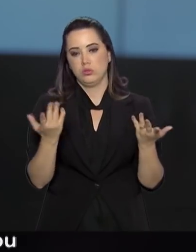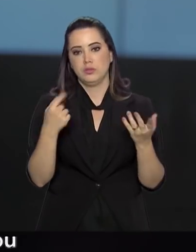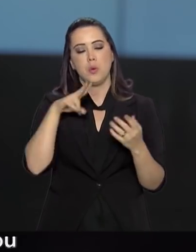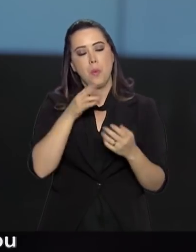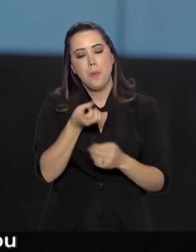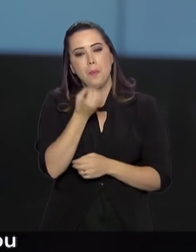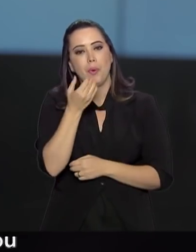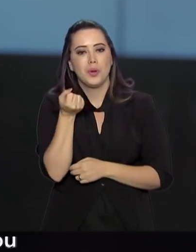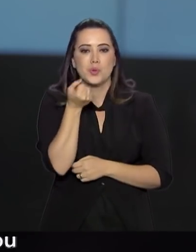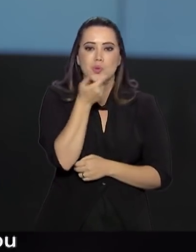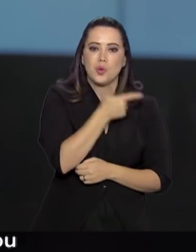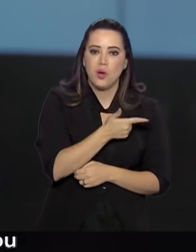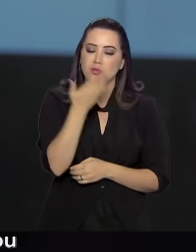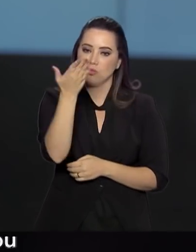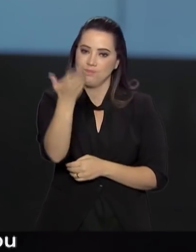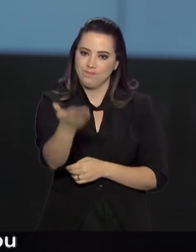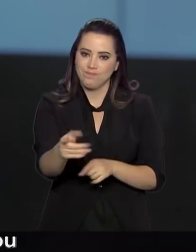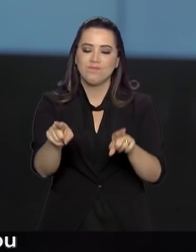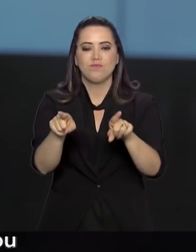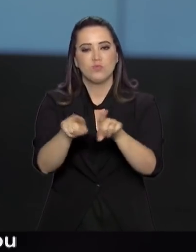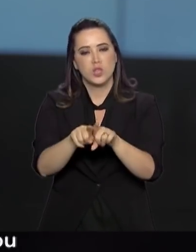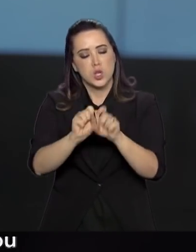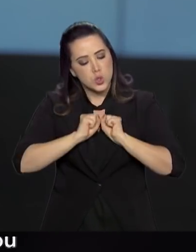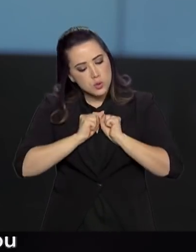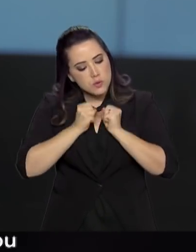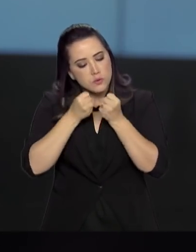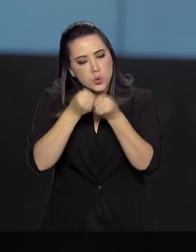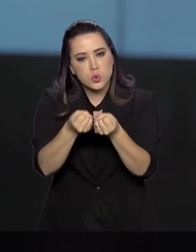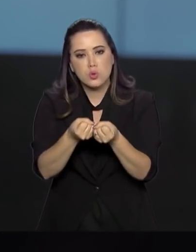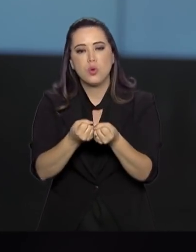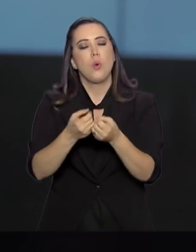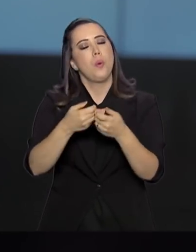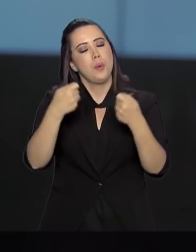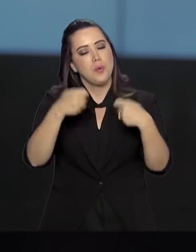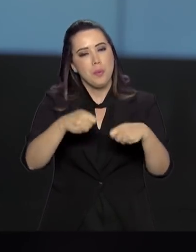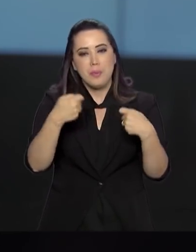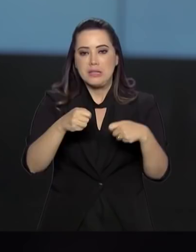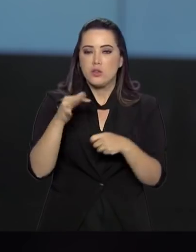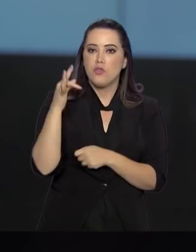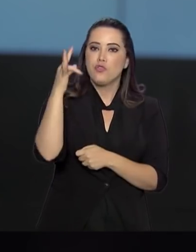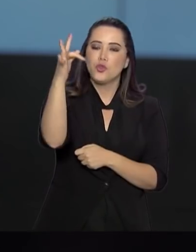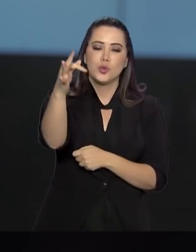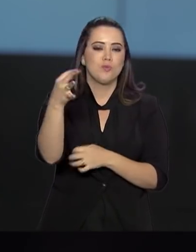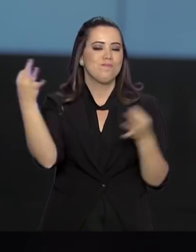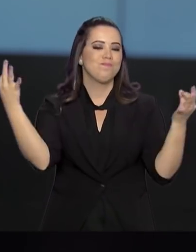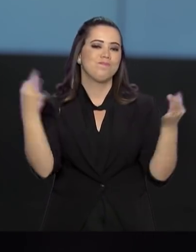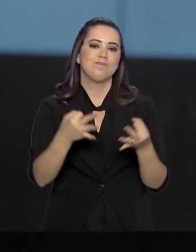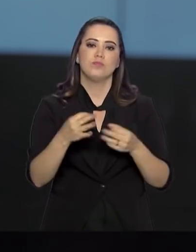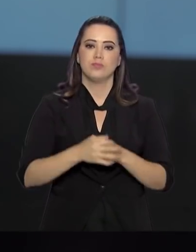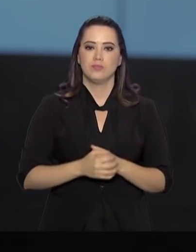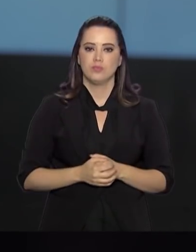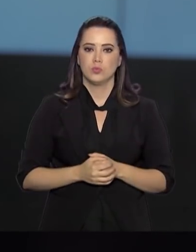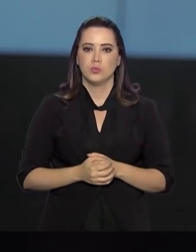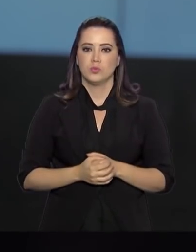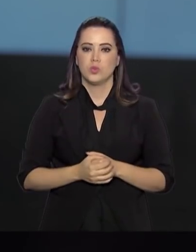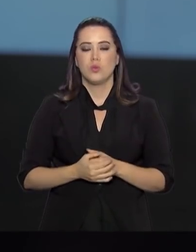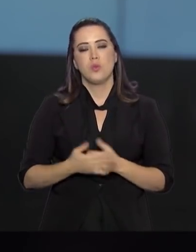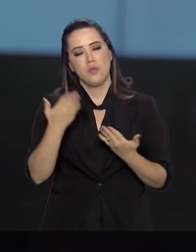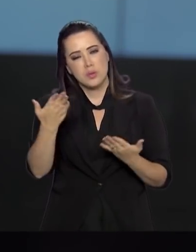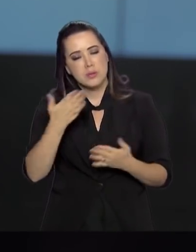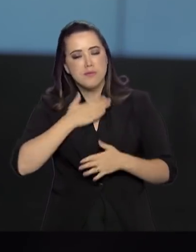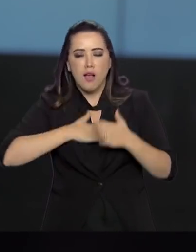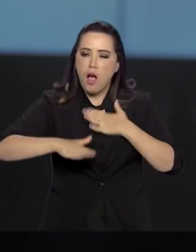desejo boa sorte a você que se empenhou e merece ter um futuro de grandes realizações. Fiquem